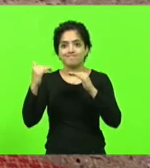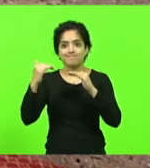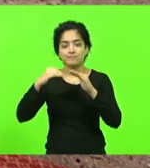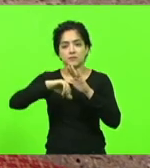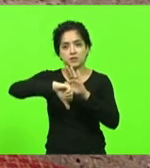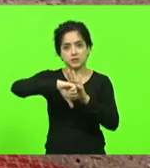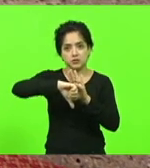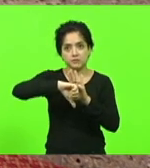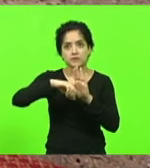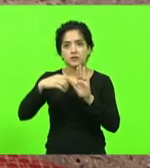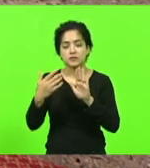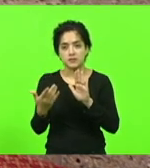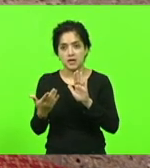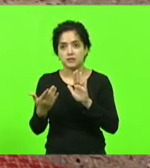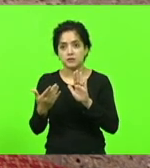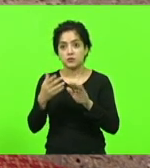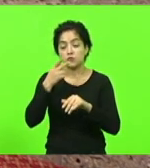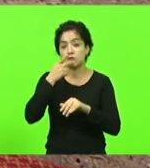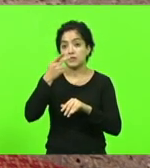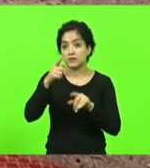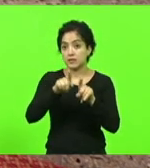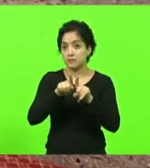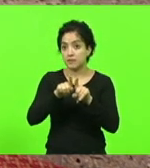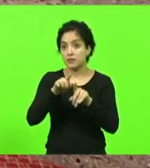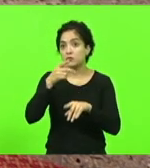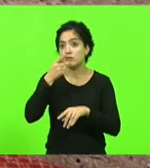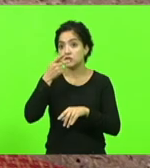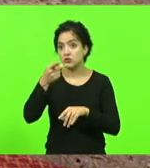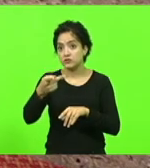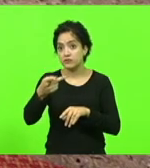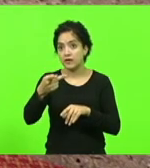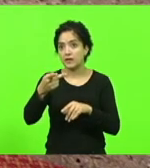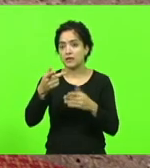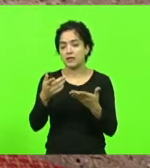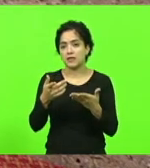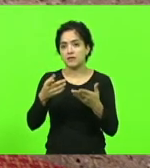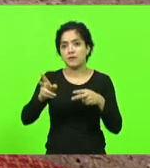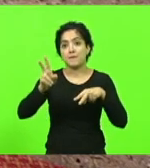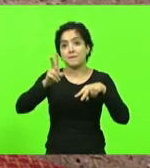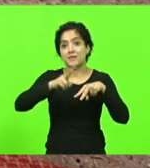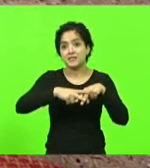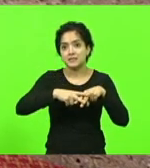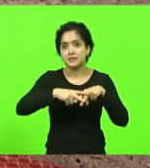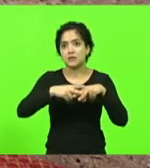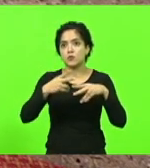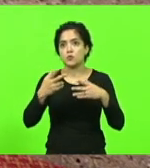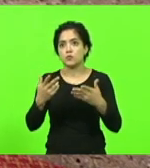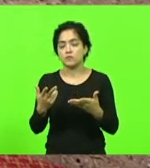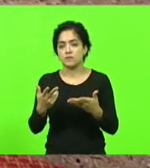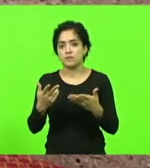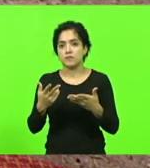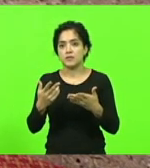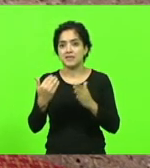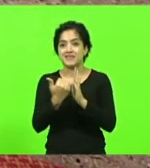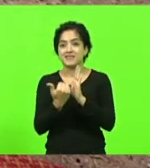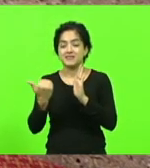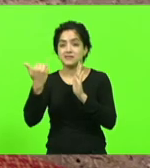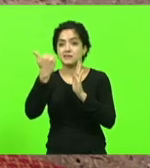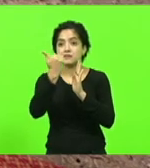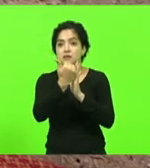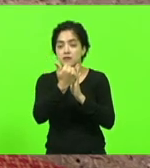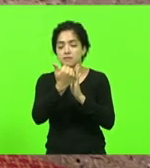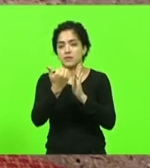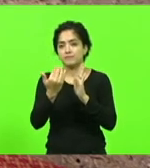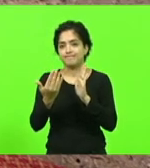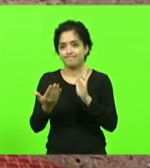também naquilo que a gente fala, mas estamos falando de uma prisão, de algo, uma medida extrema para algo que